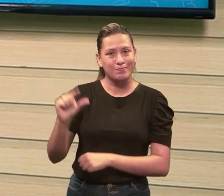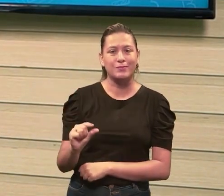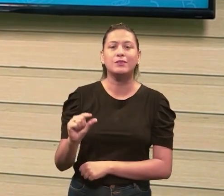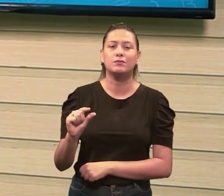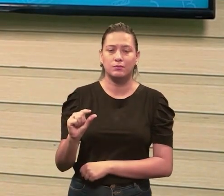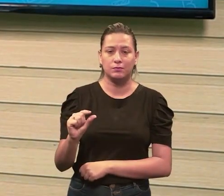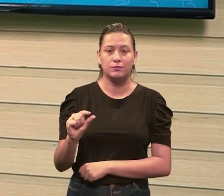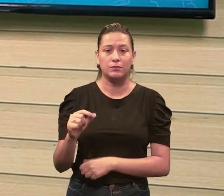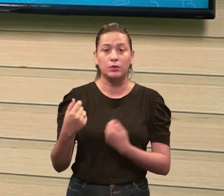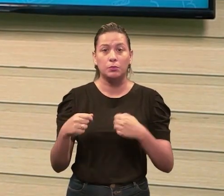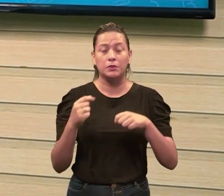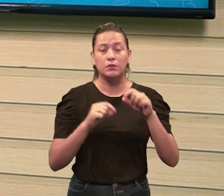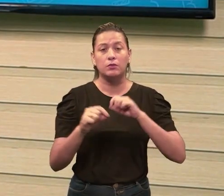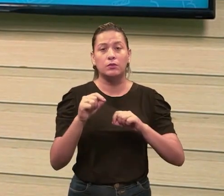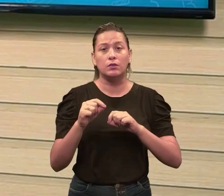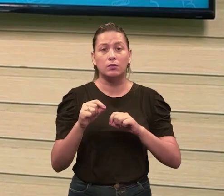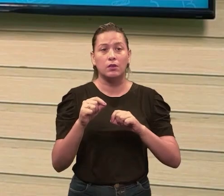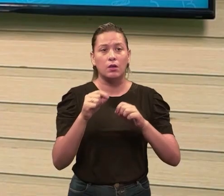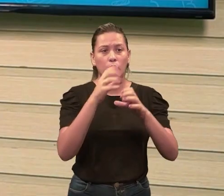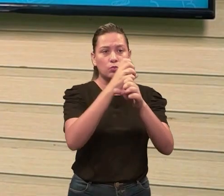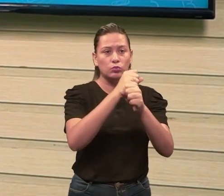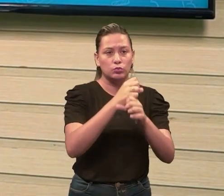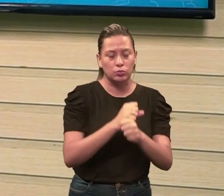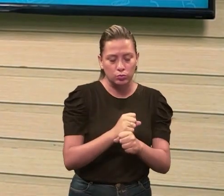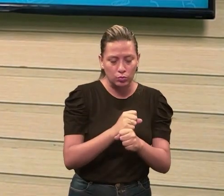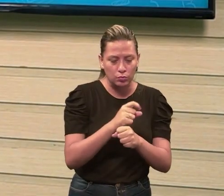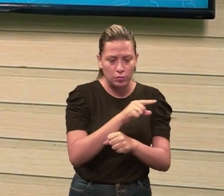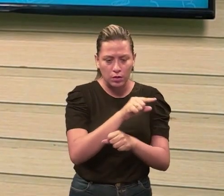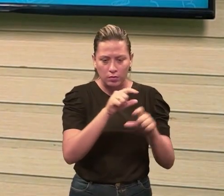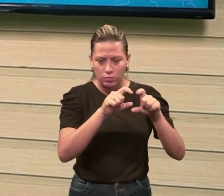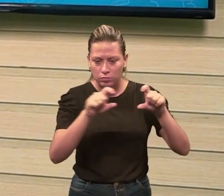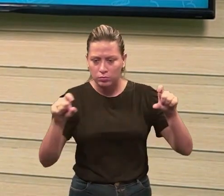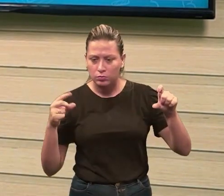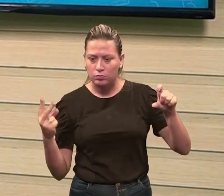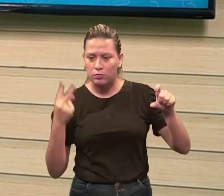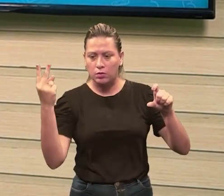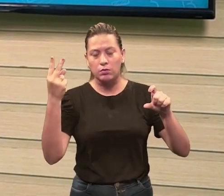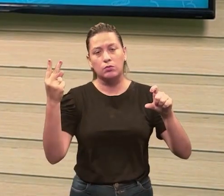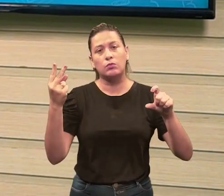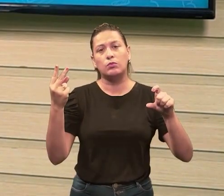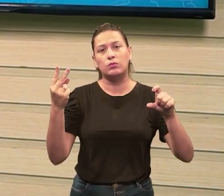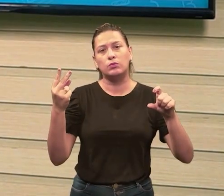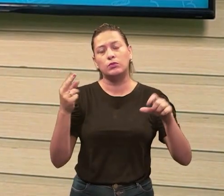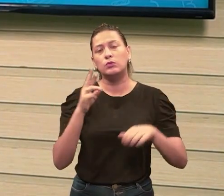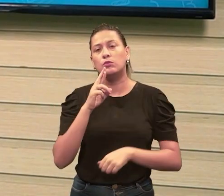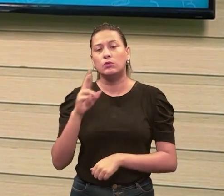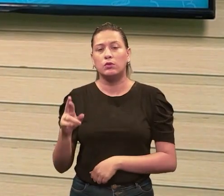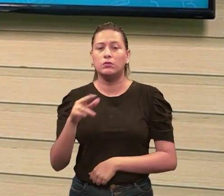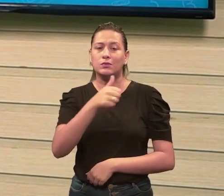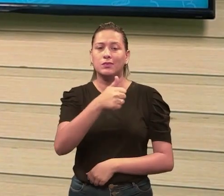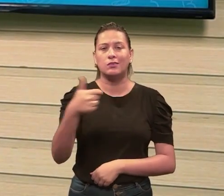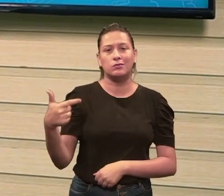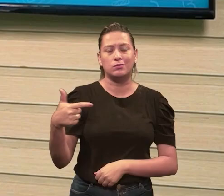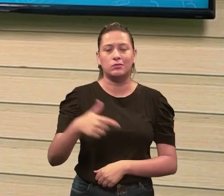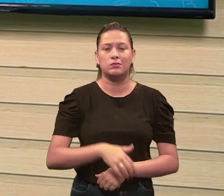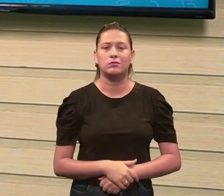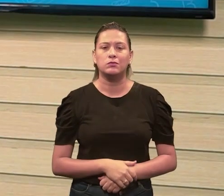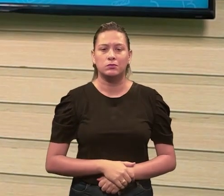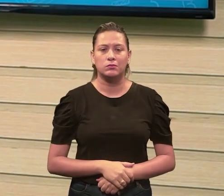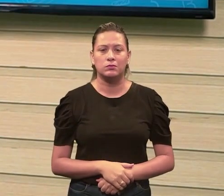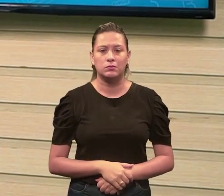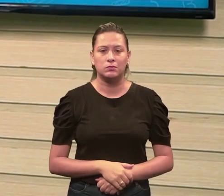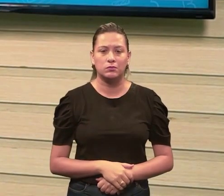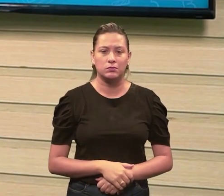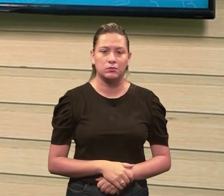valores decimais que cheguem a 12. Então, esse é um número mais de 10